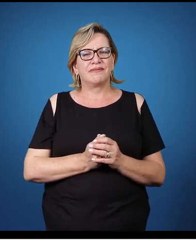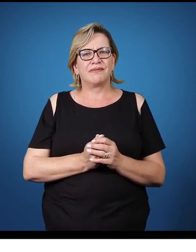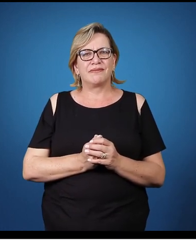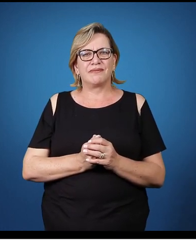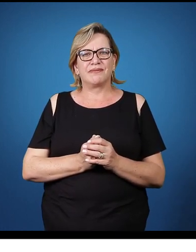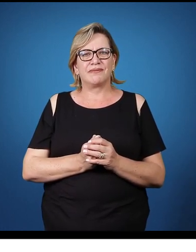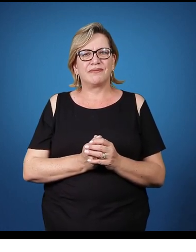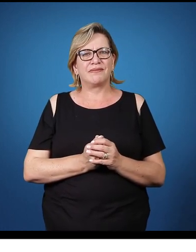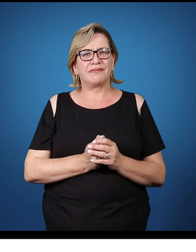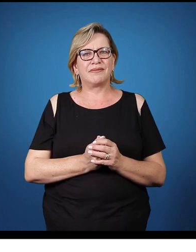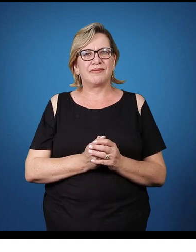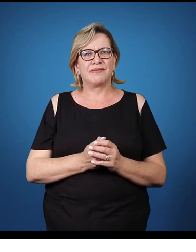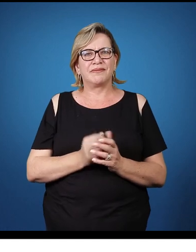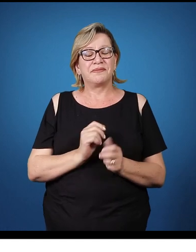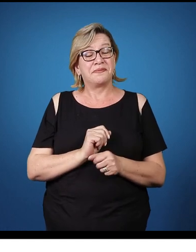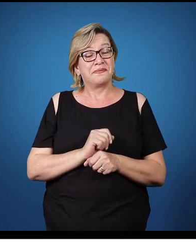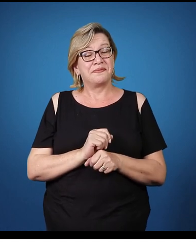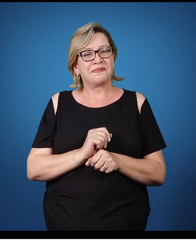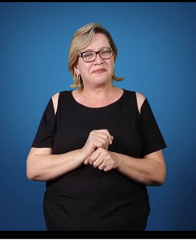senhoras e senhores.